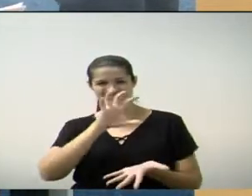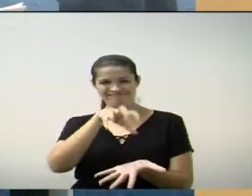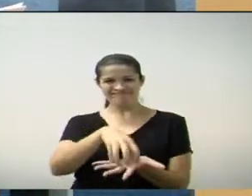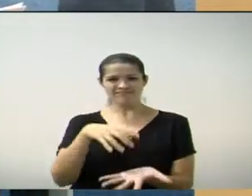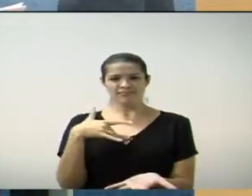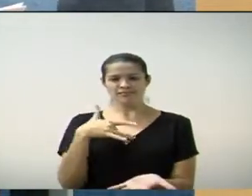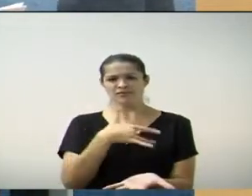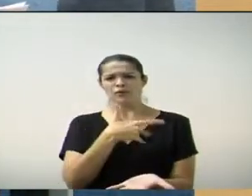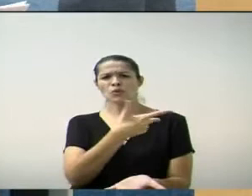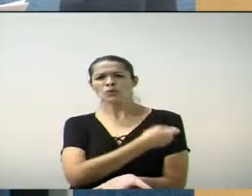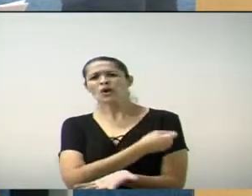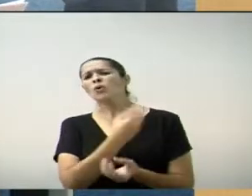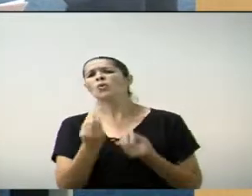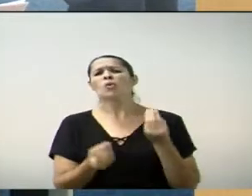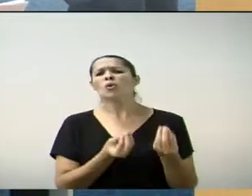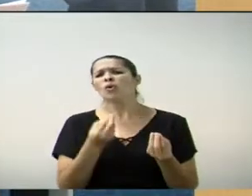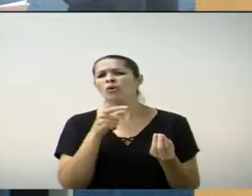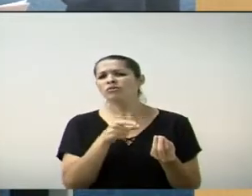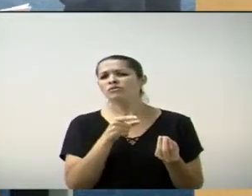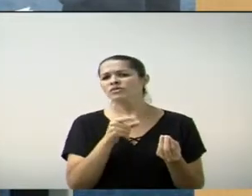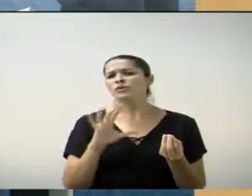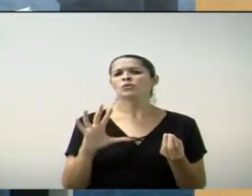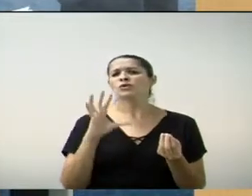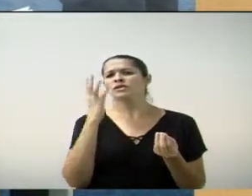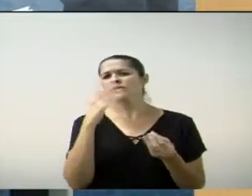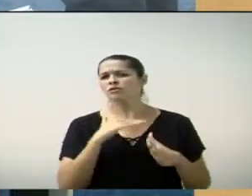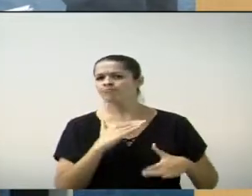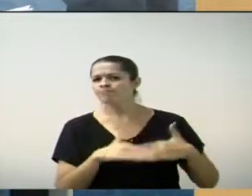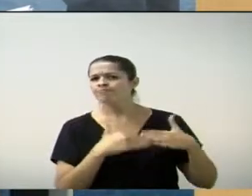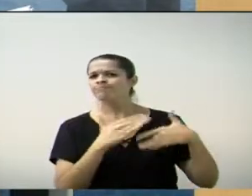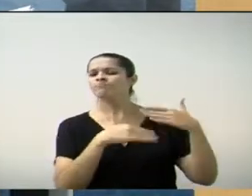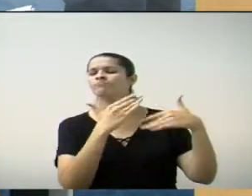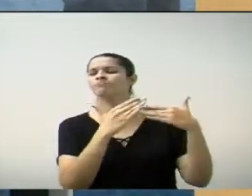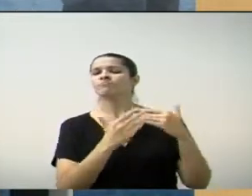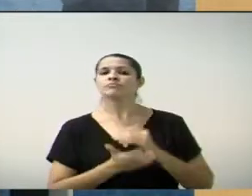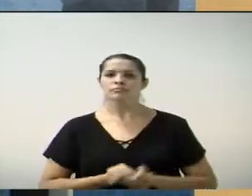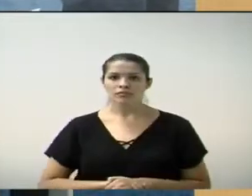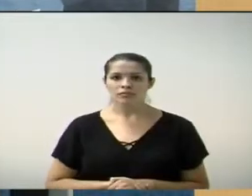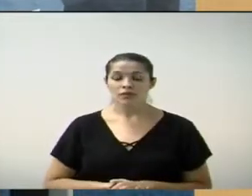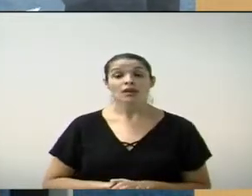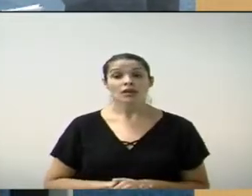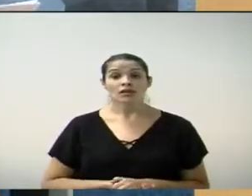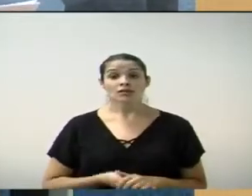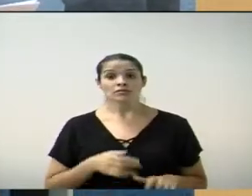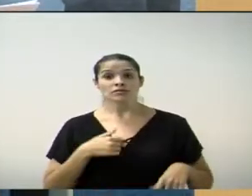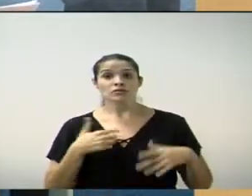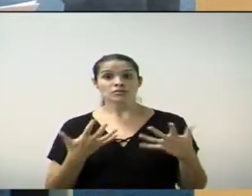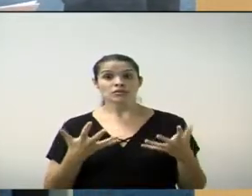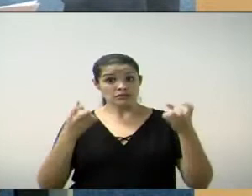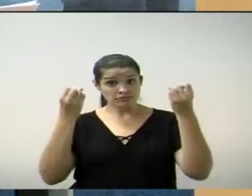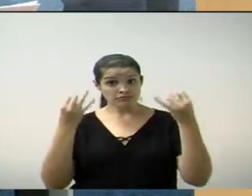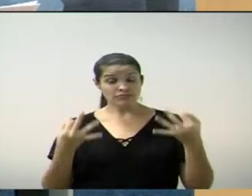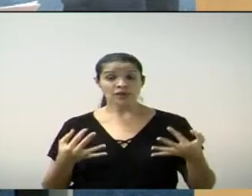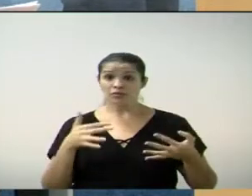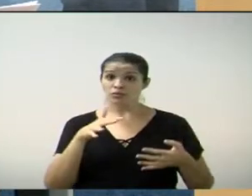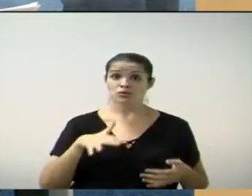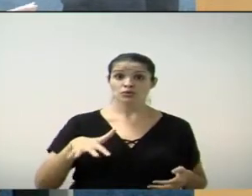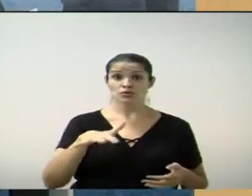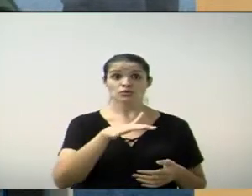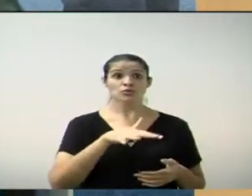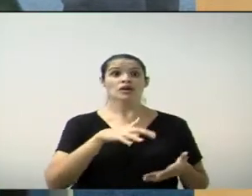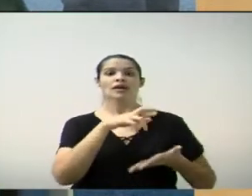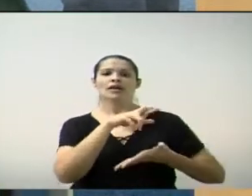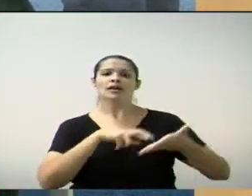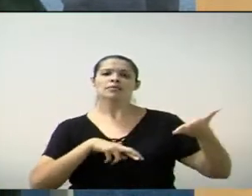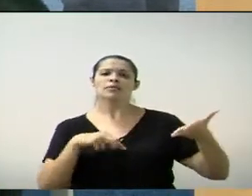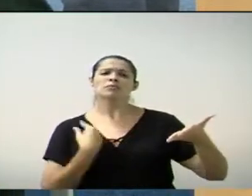entender melhor como é que isso está acontecendo e, por isso, então, reforçando esse requerimento para a gente